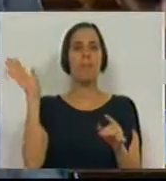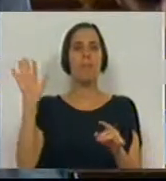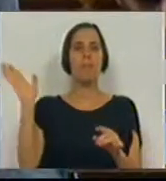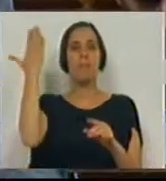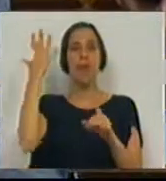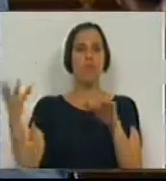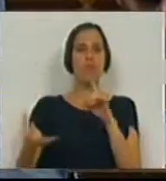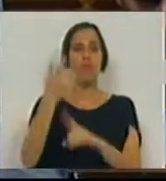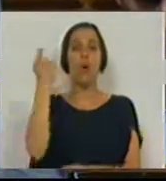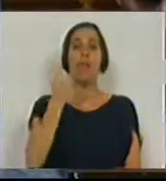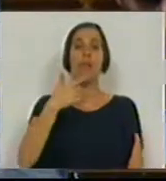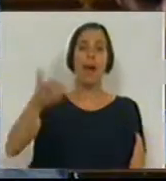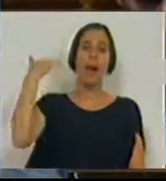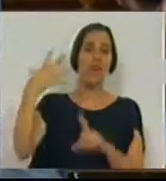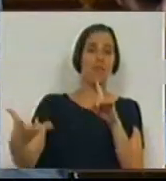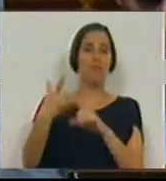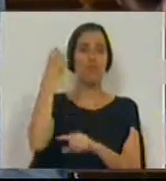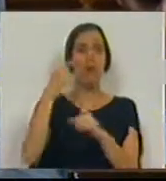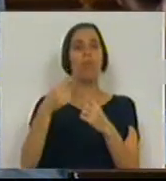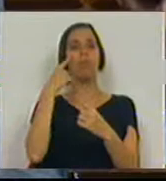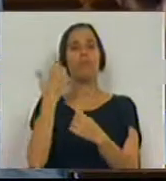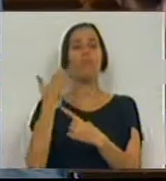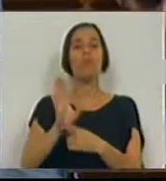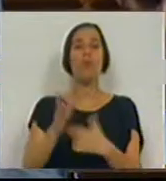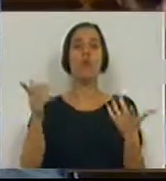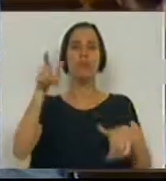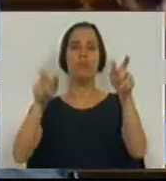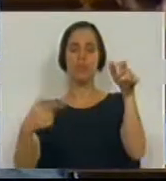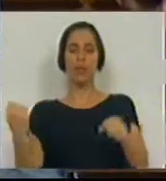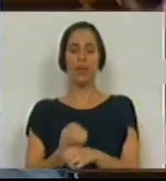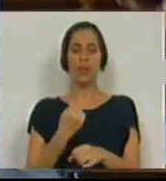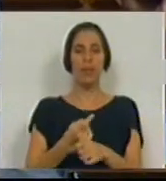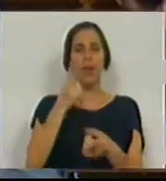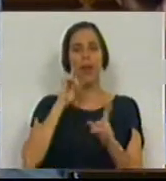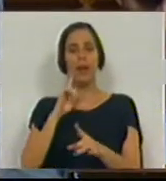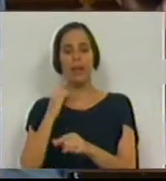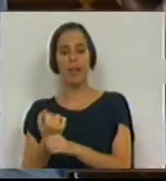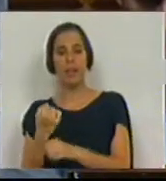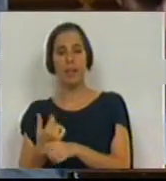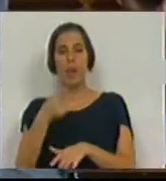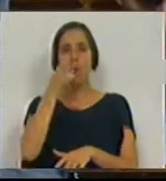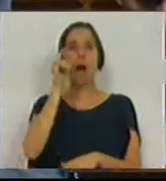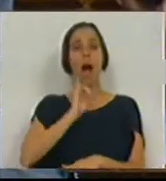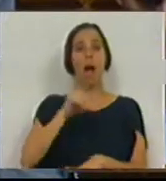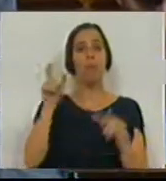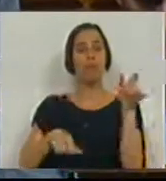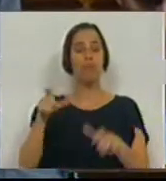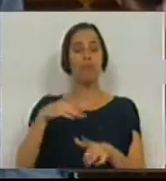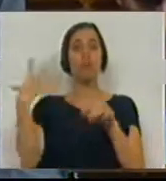conquistas de abril e representou para os trabalhadores e trabalhadoras uma